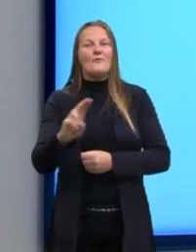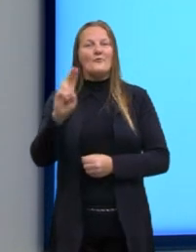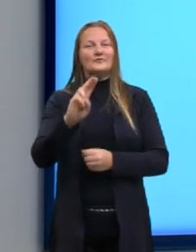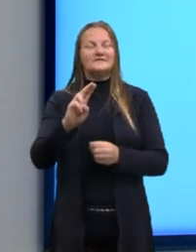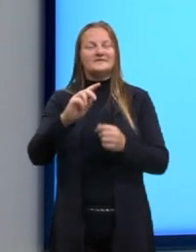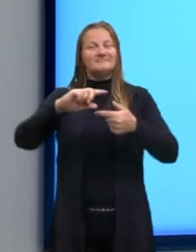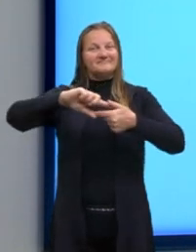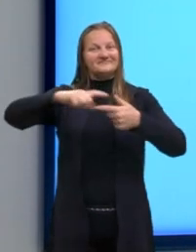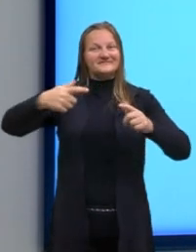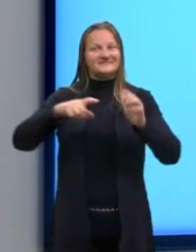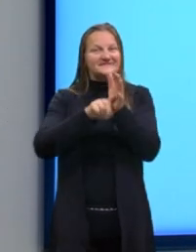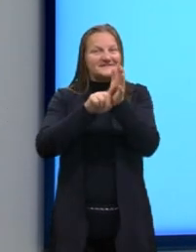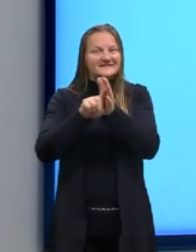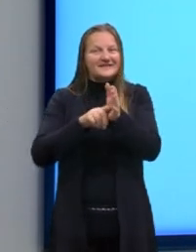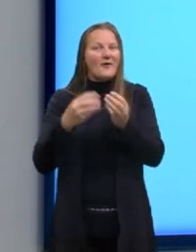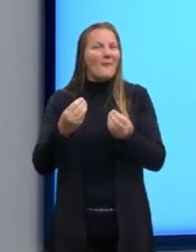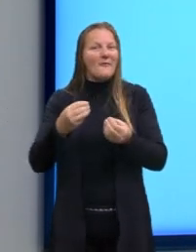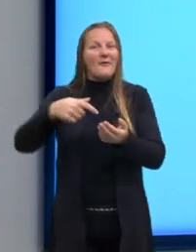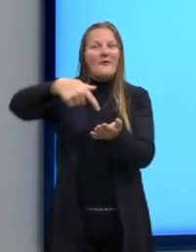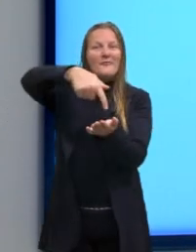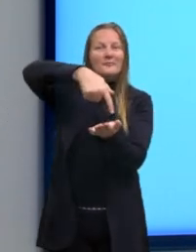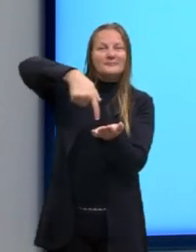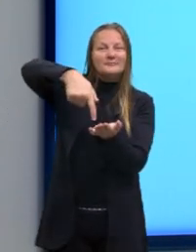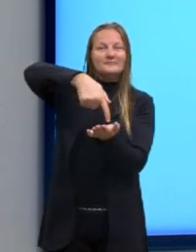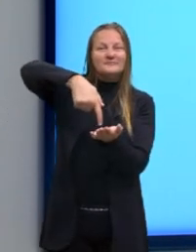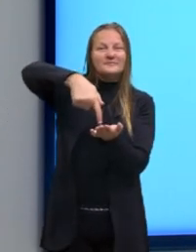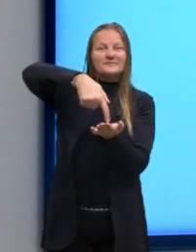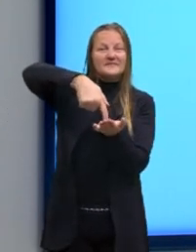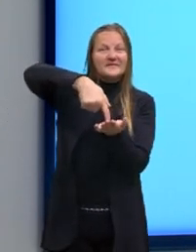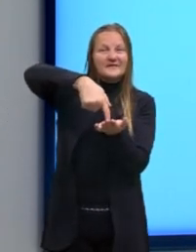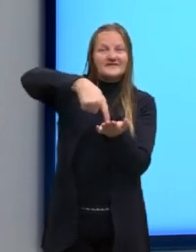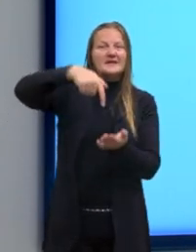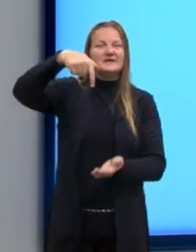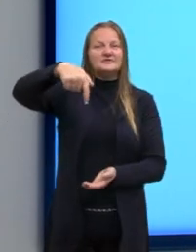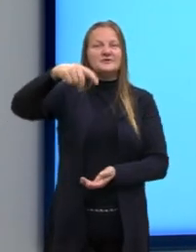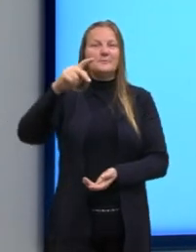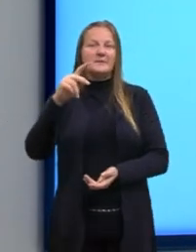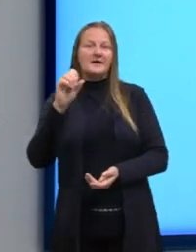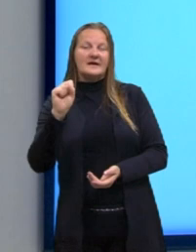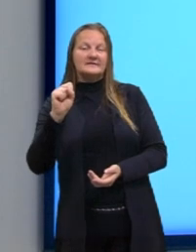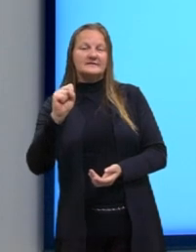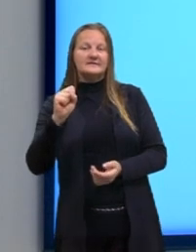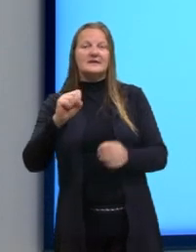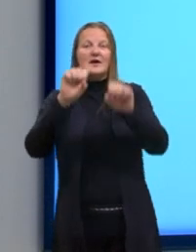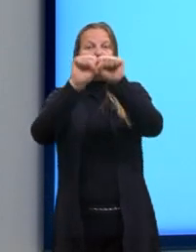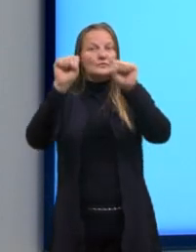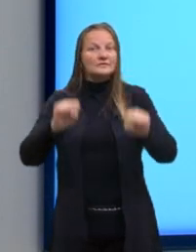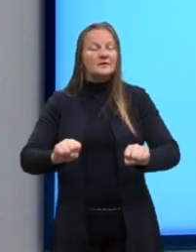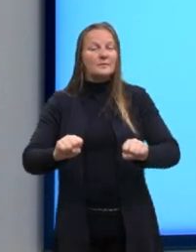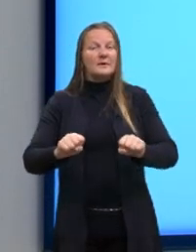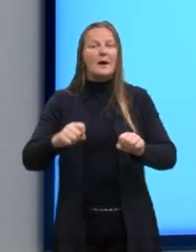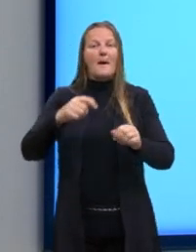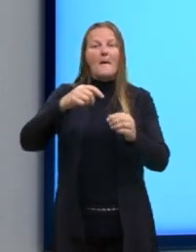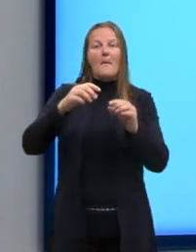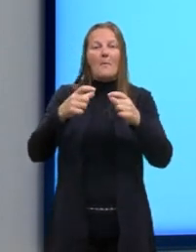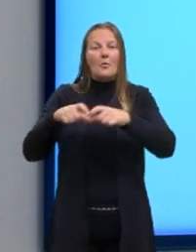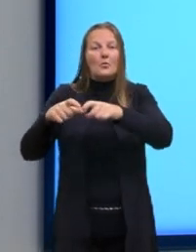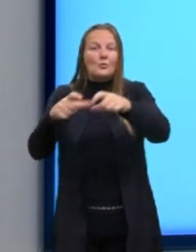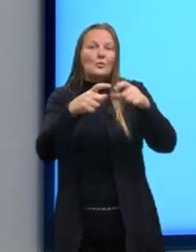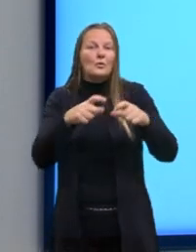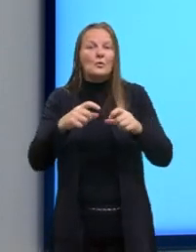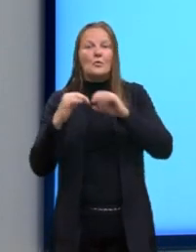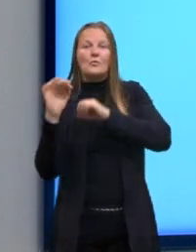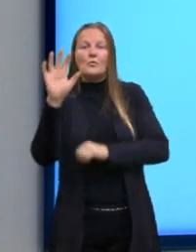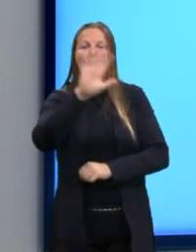analítica, que é o GPS, o Sistema de Posicionamento Global. Aqui na imagem